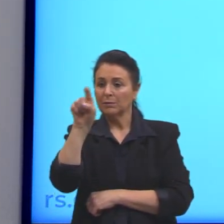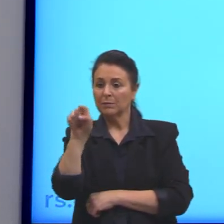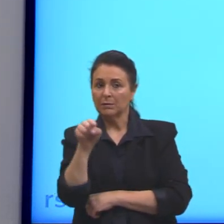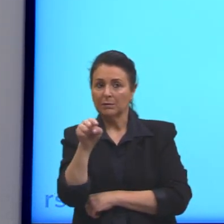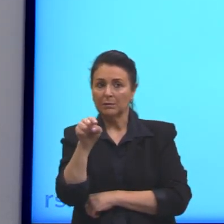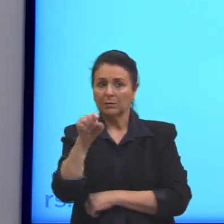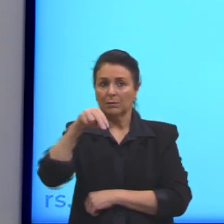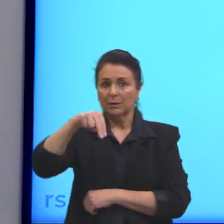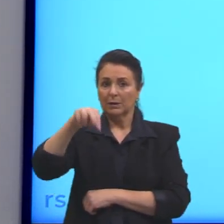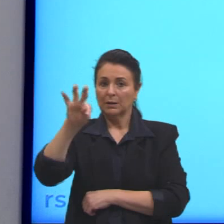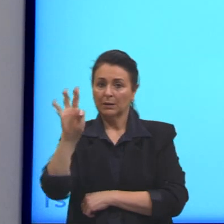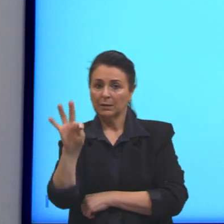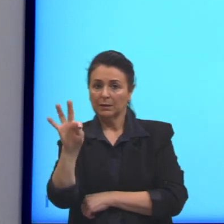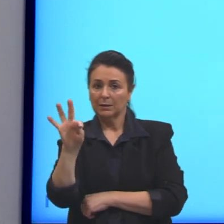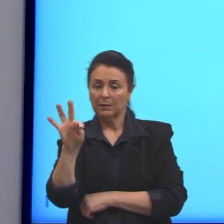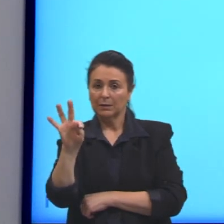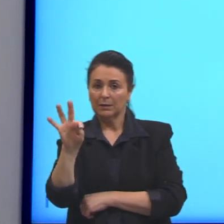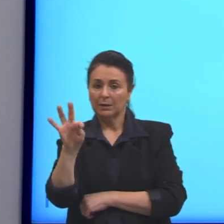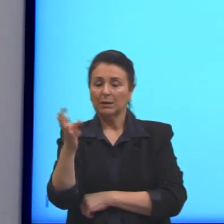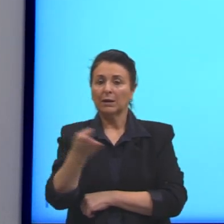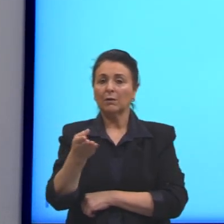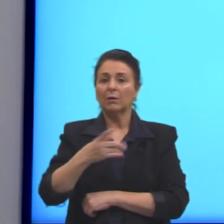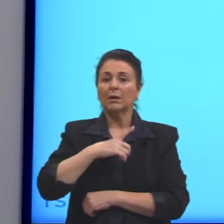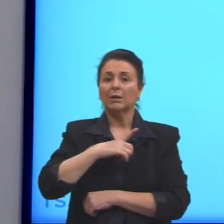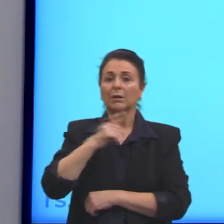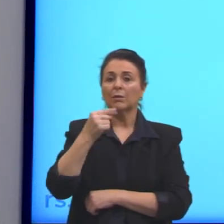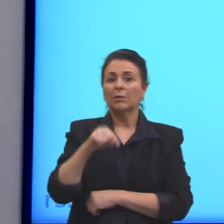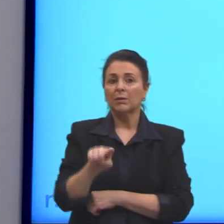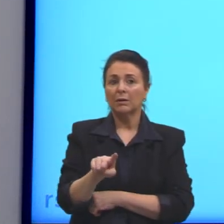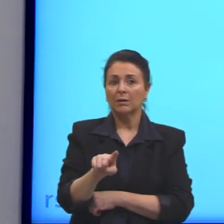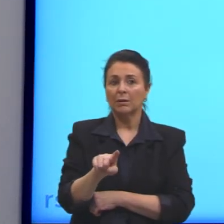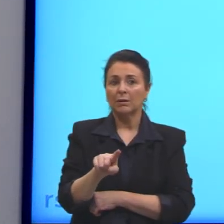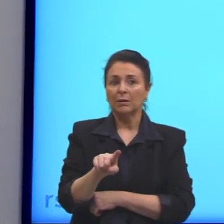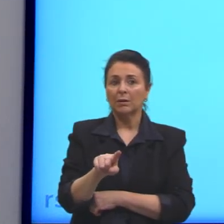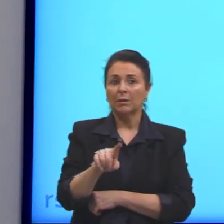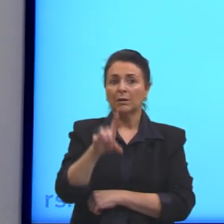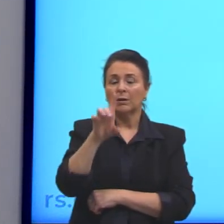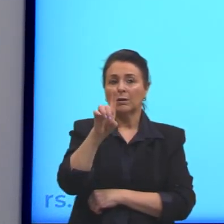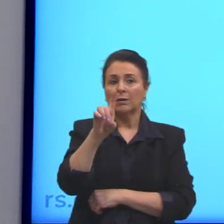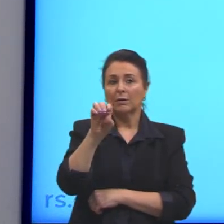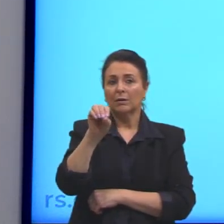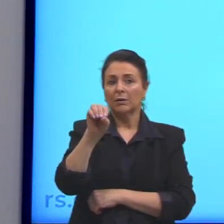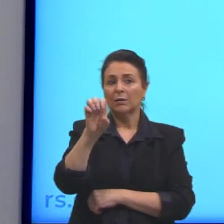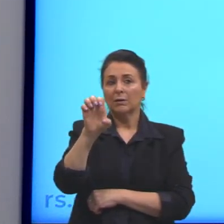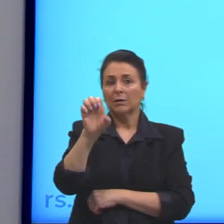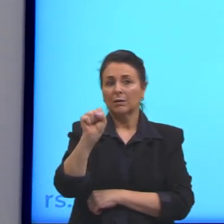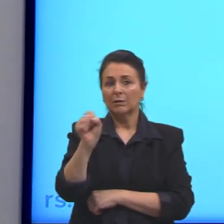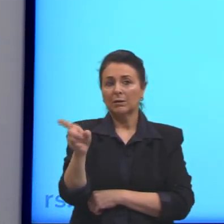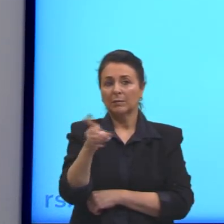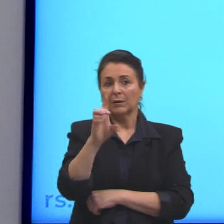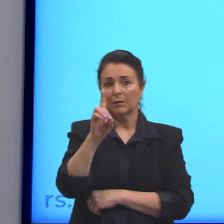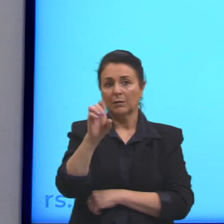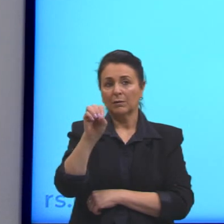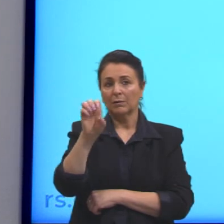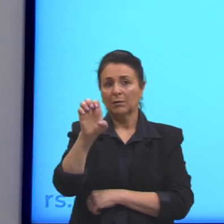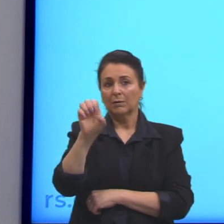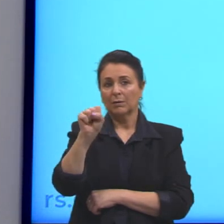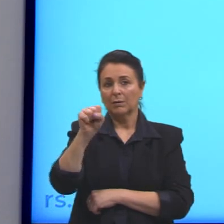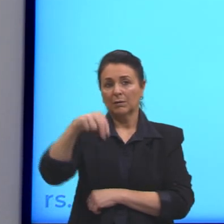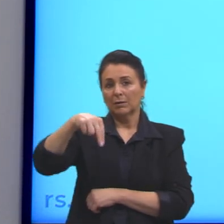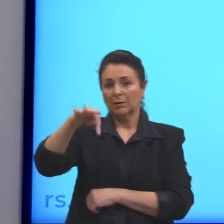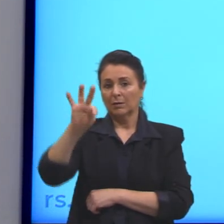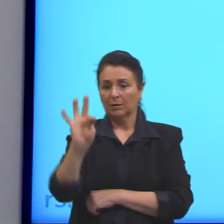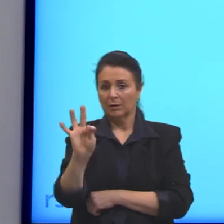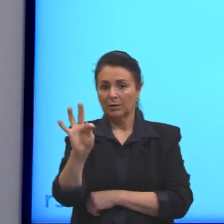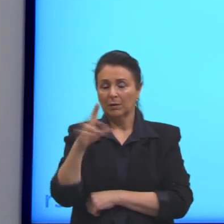t. Esse aqui agora, esses dois, o does e o doesn't, o do e o don't,